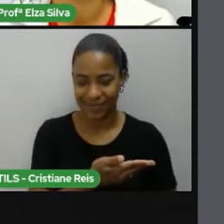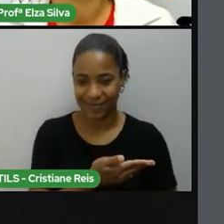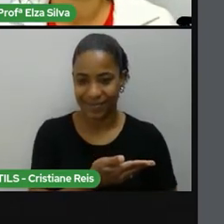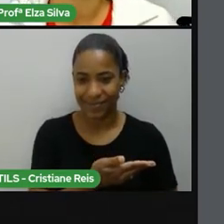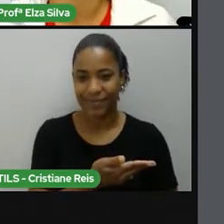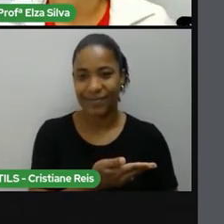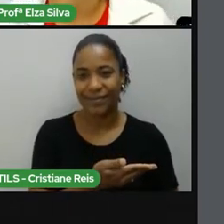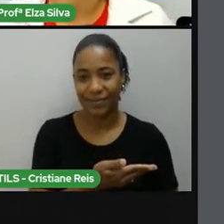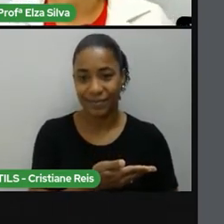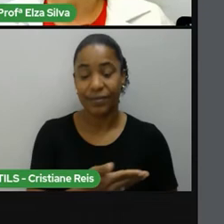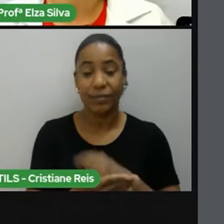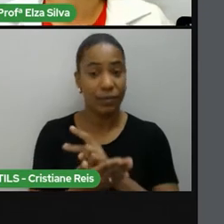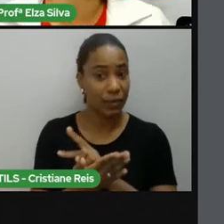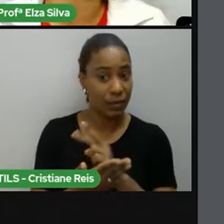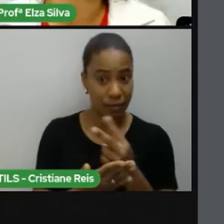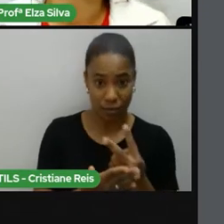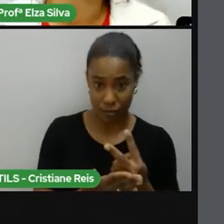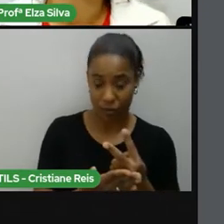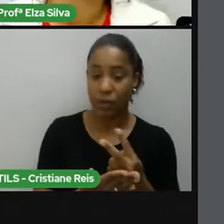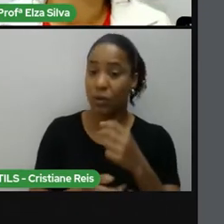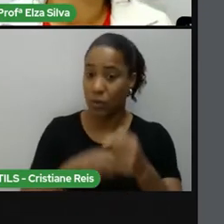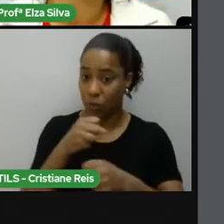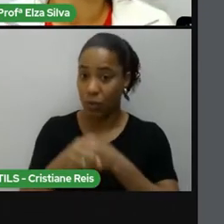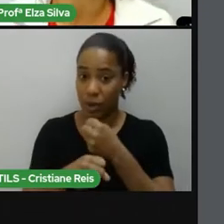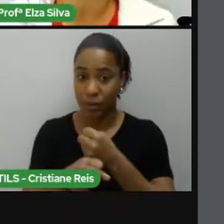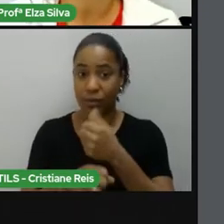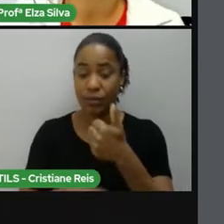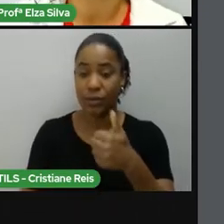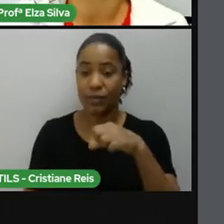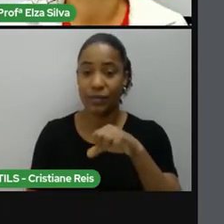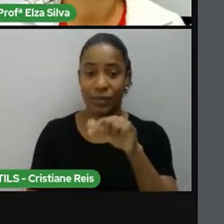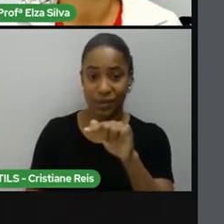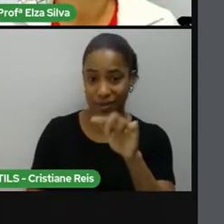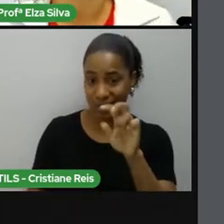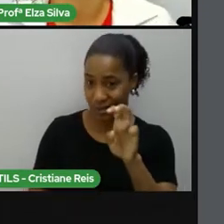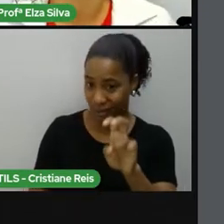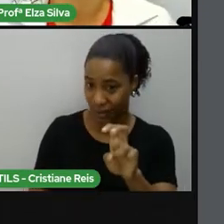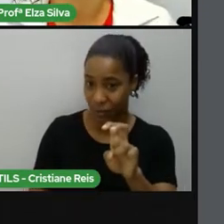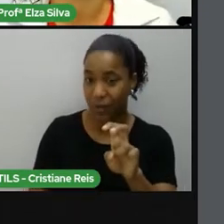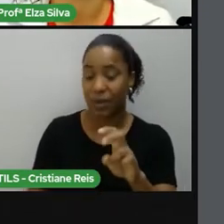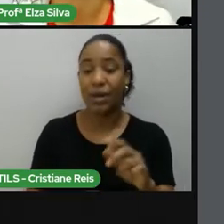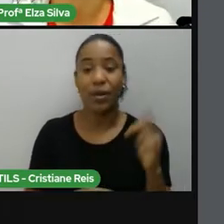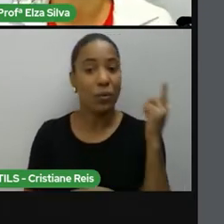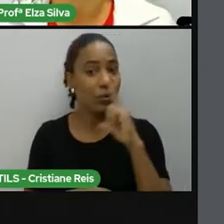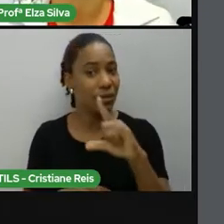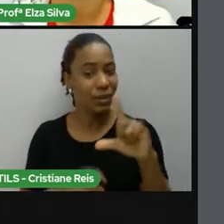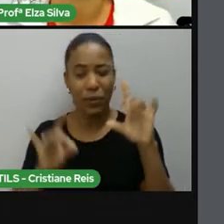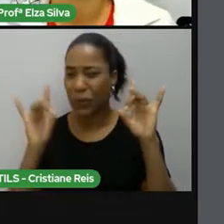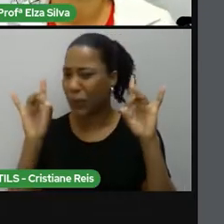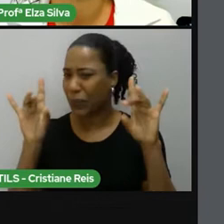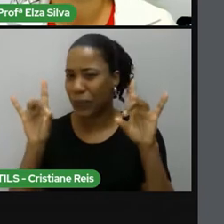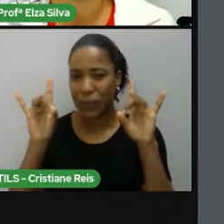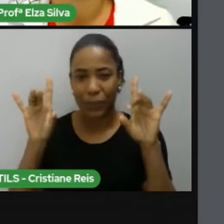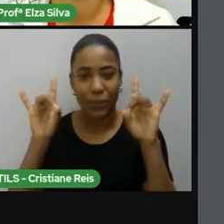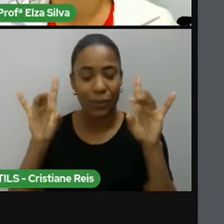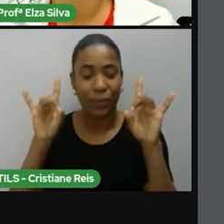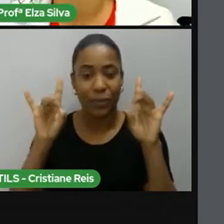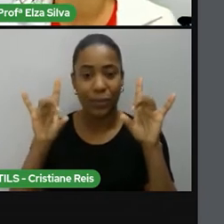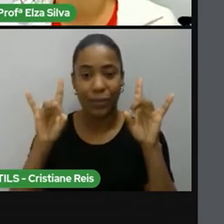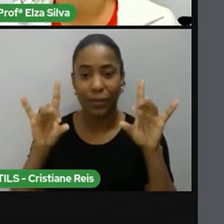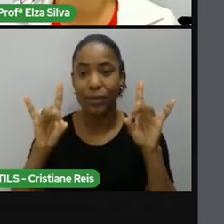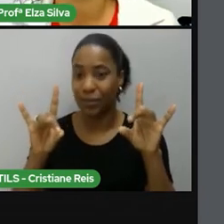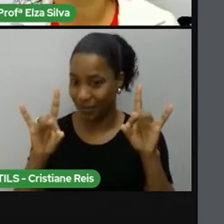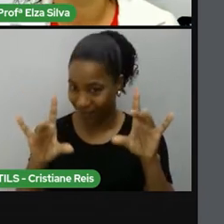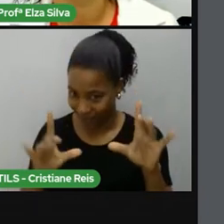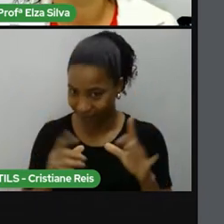Então, ela foi premiada com este prêmio chamado National Booker, com o